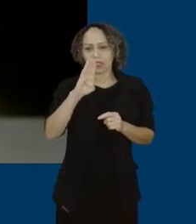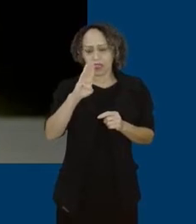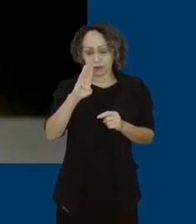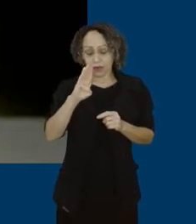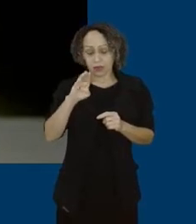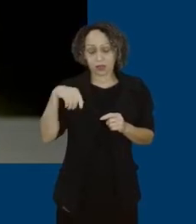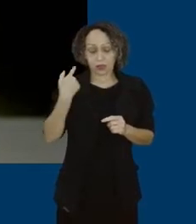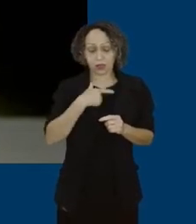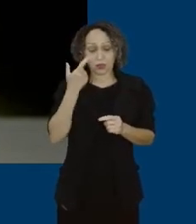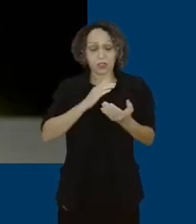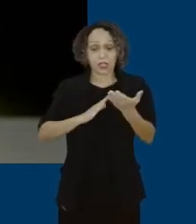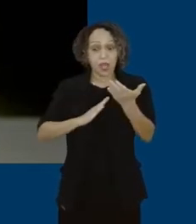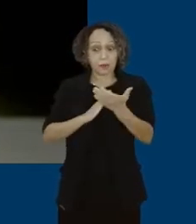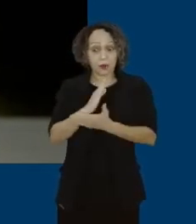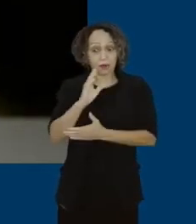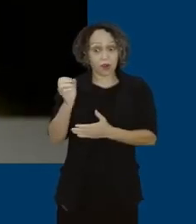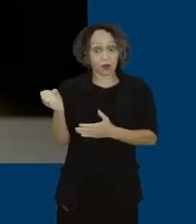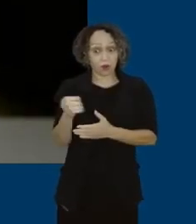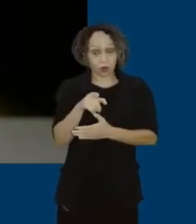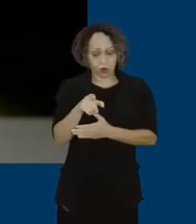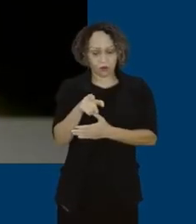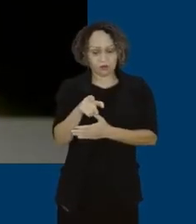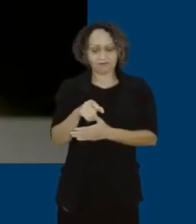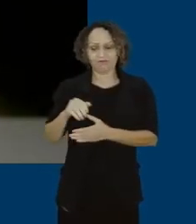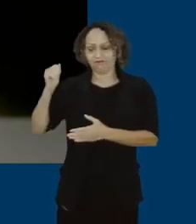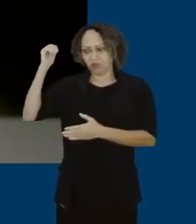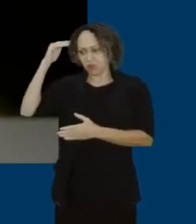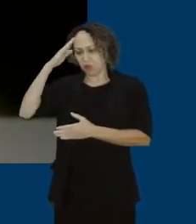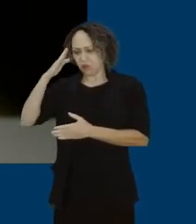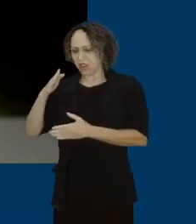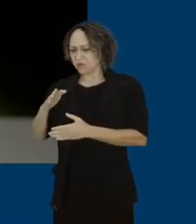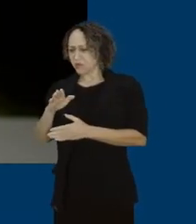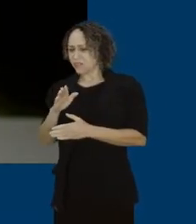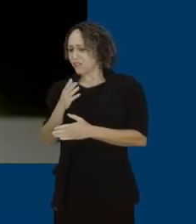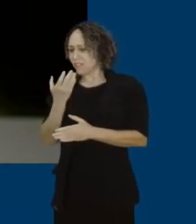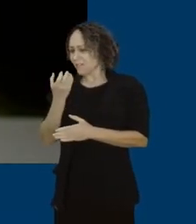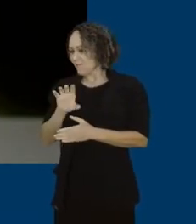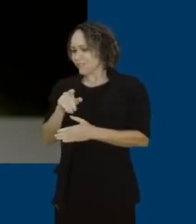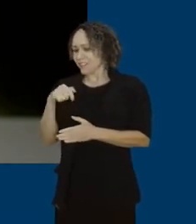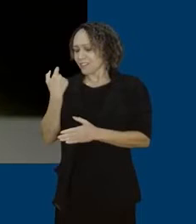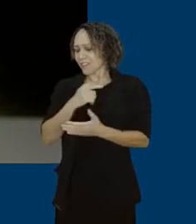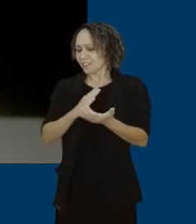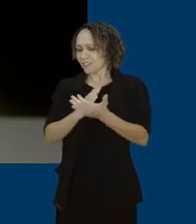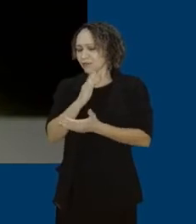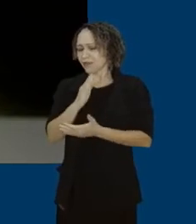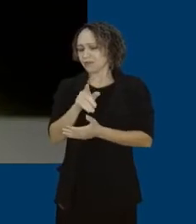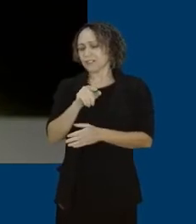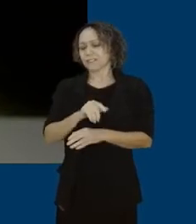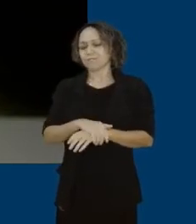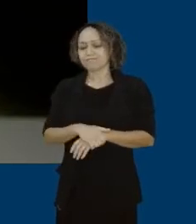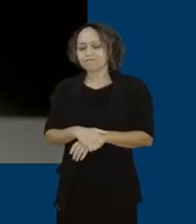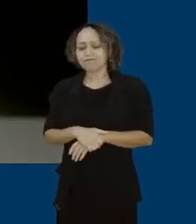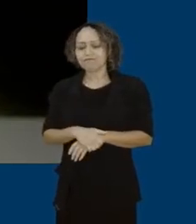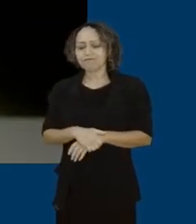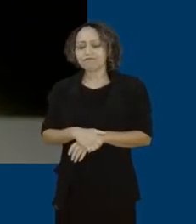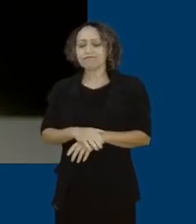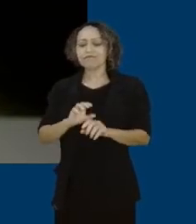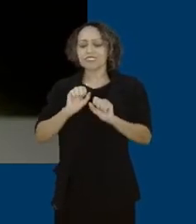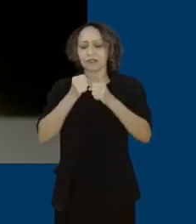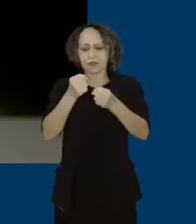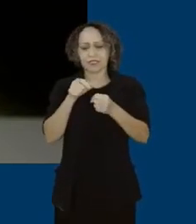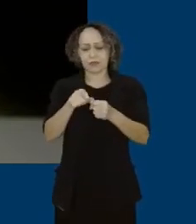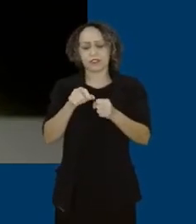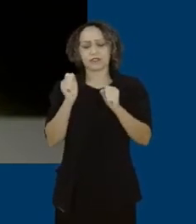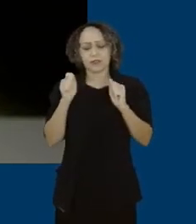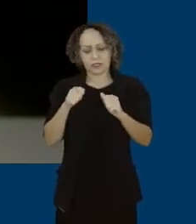Fundeb, contrariamente às orientações do governo Bolsonaro, e que nós precisamos de fortalecer. Assim como fortalecer o